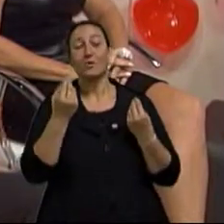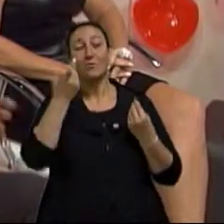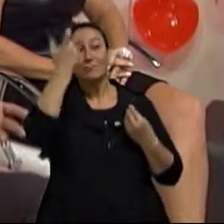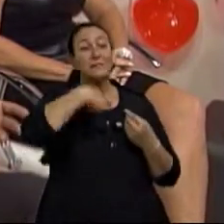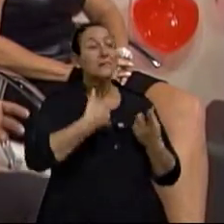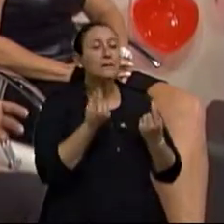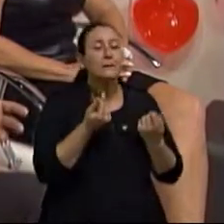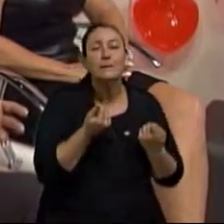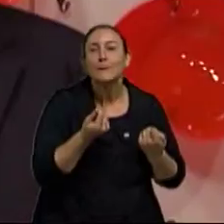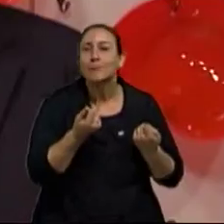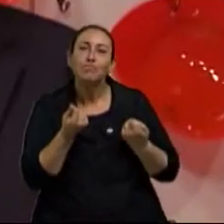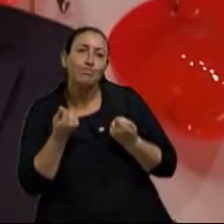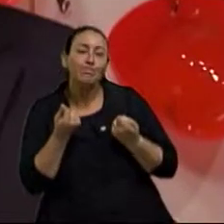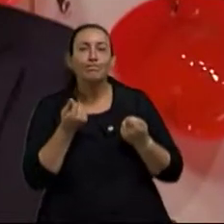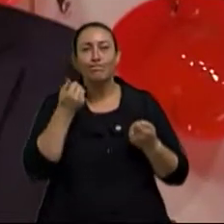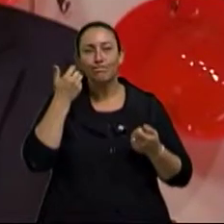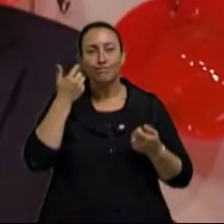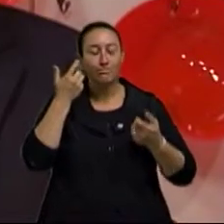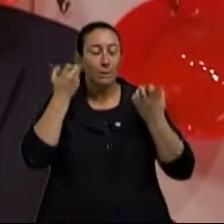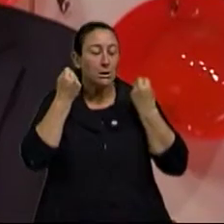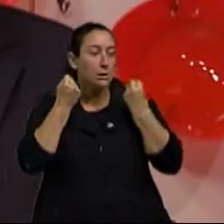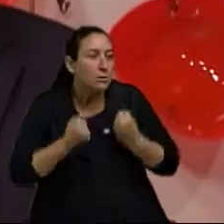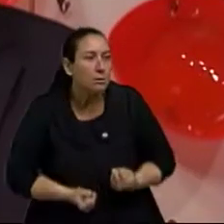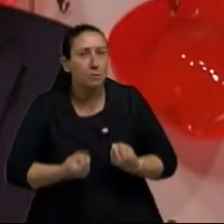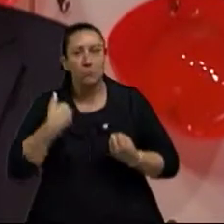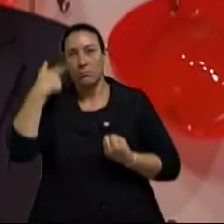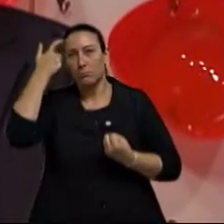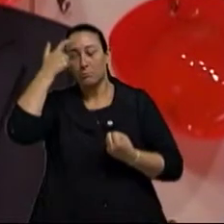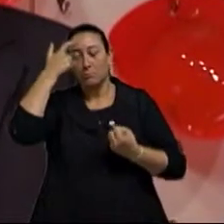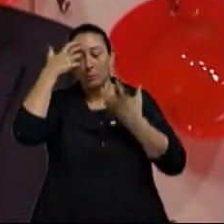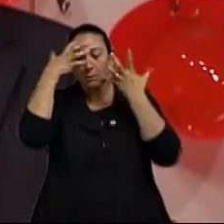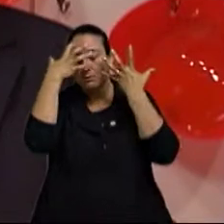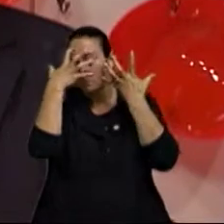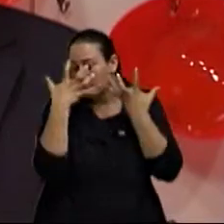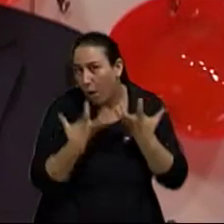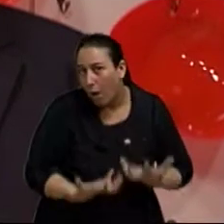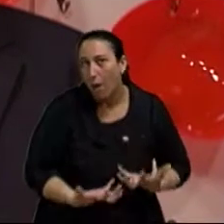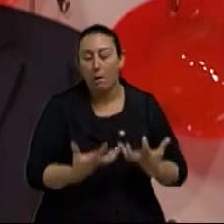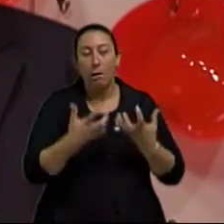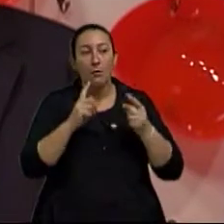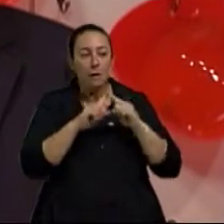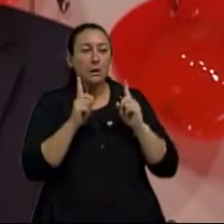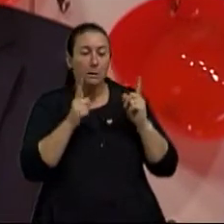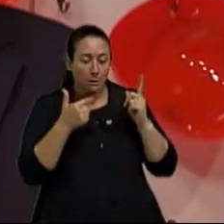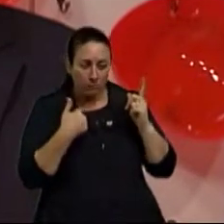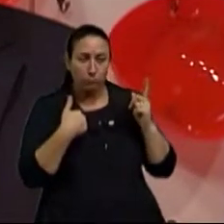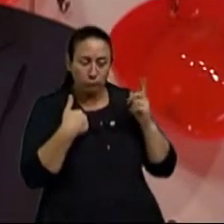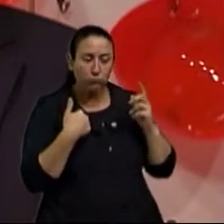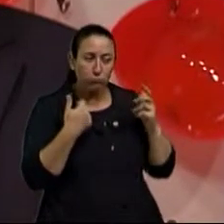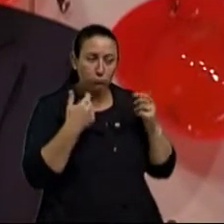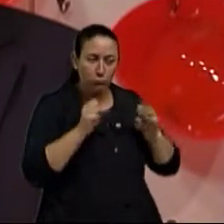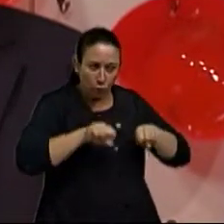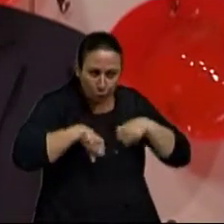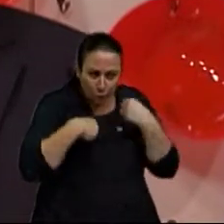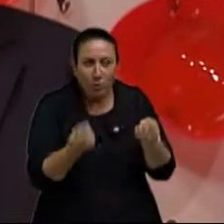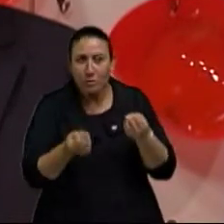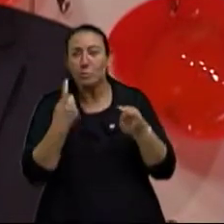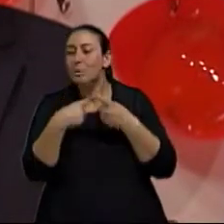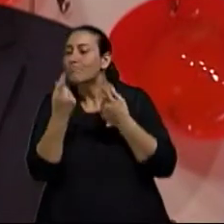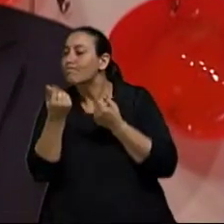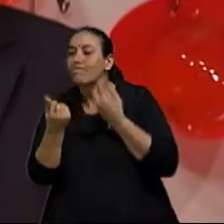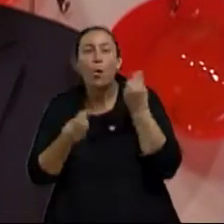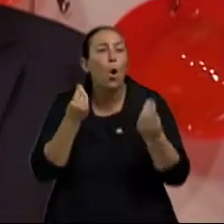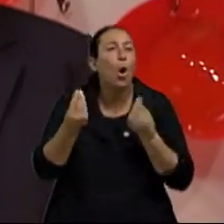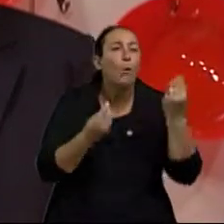financeiro. Já basta a carga psicológica, física, né? Nós vamos acrescentar essa sobrecarga financeira. Por que é se